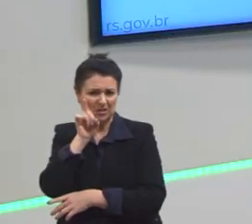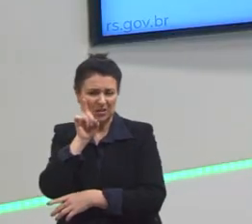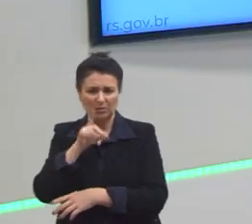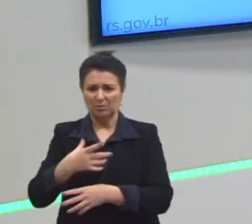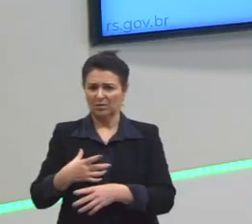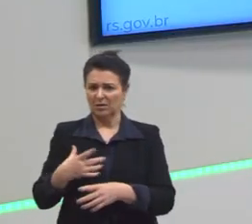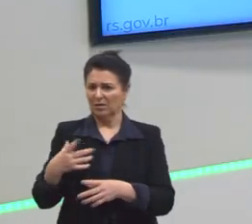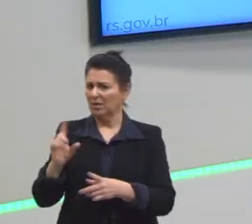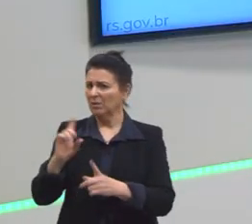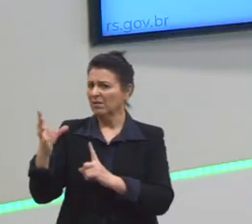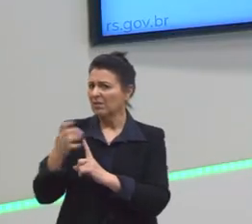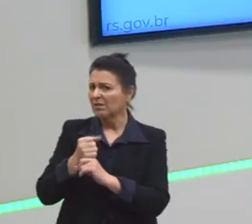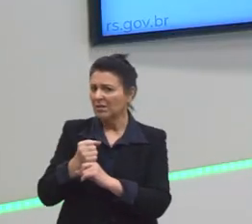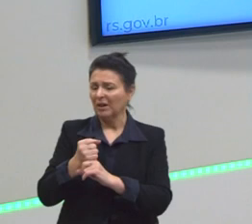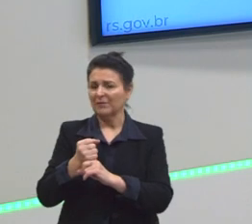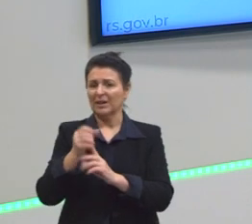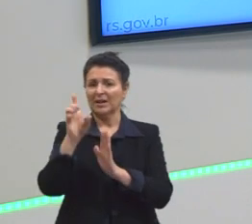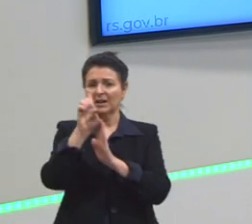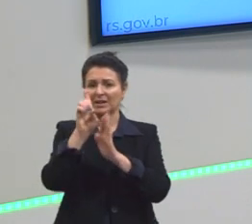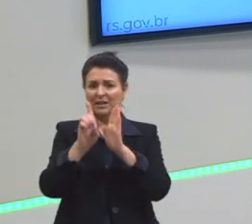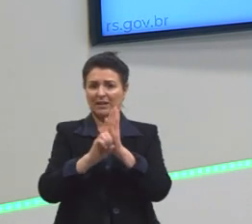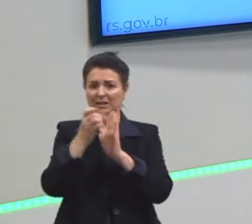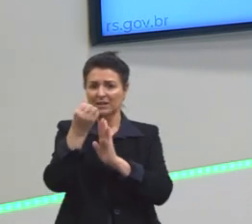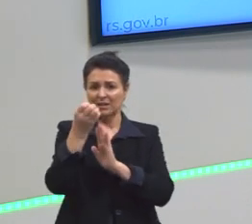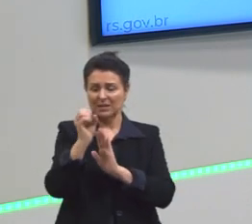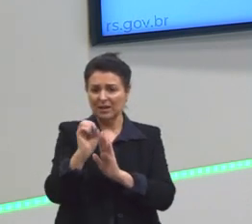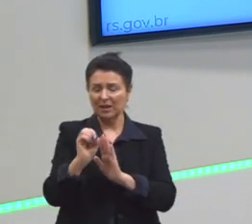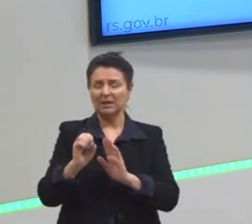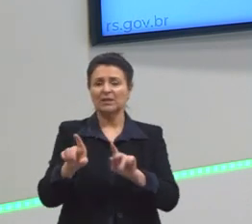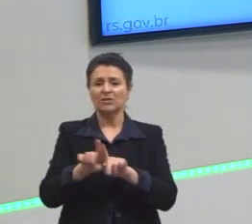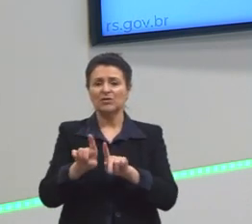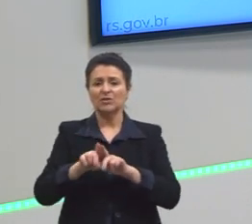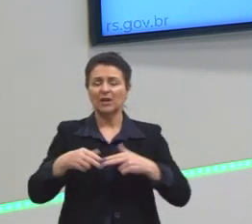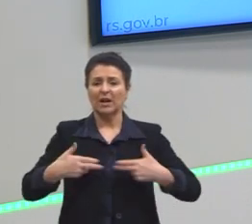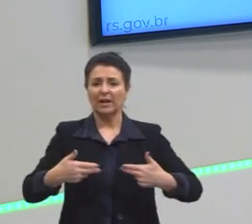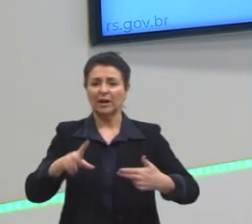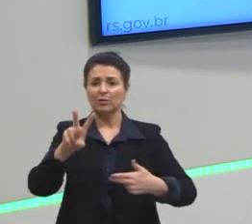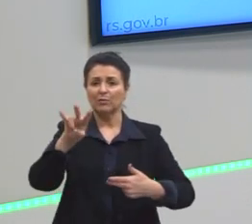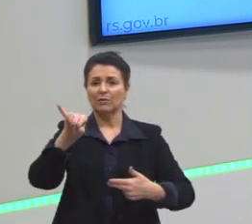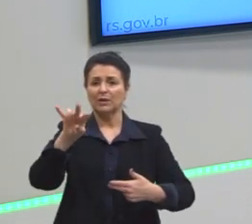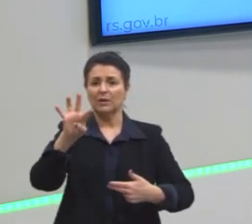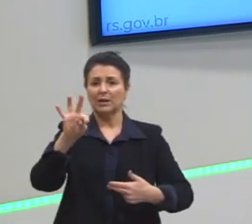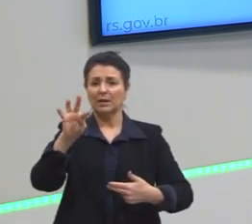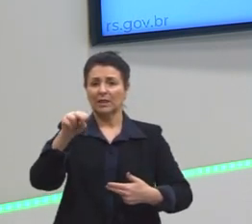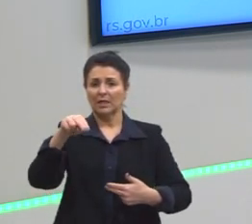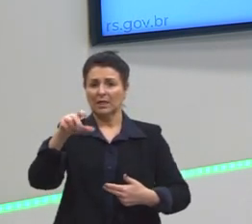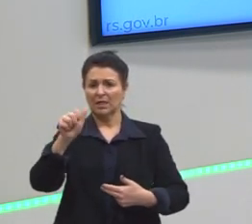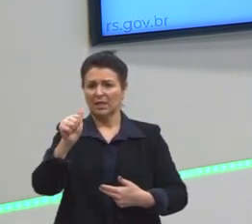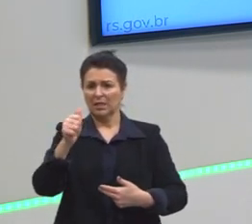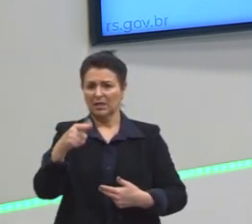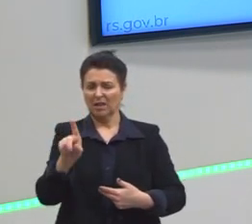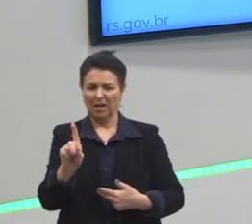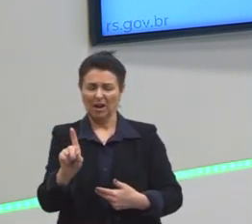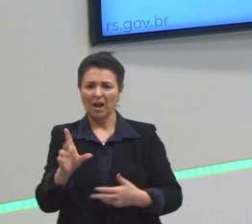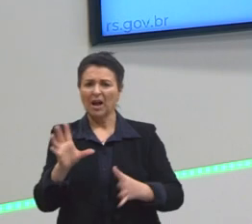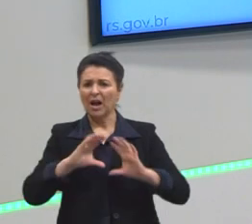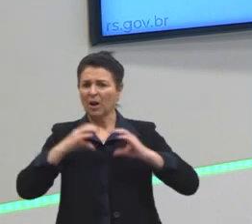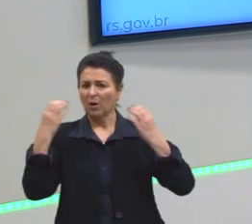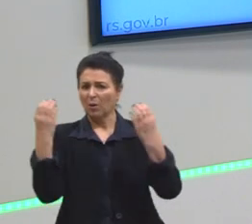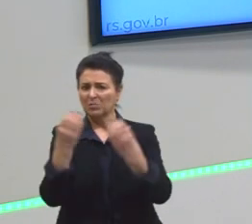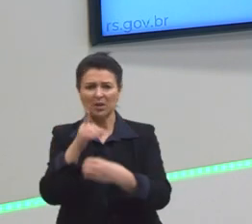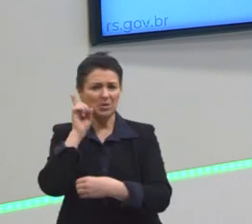nada. Aqui, década de 60, na Guerra do Vietnã, isso chocou muito, principalmente a comunidade americana. E a primeira guerra que é